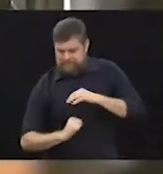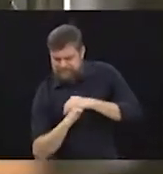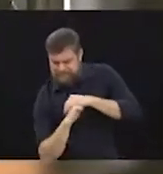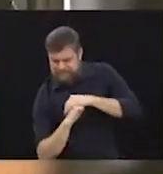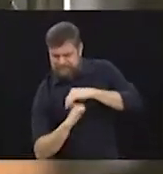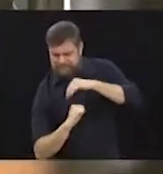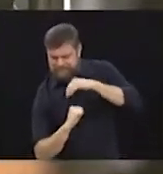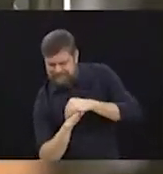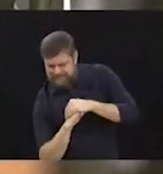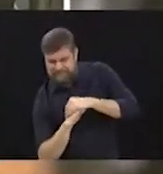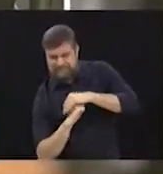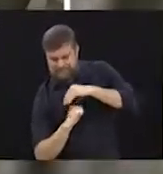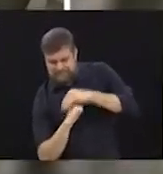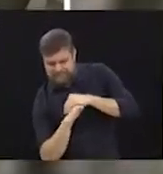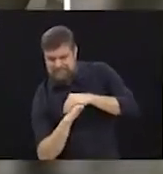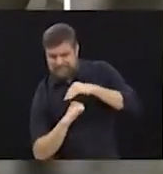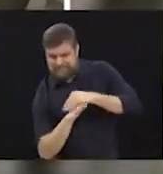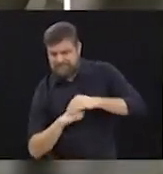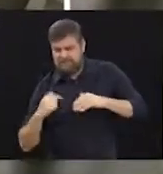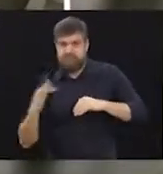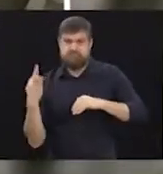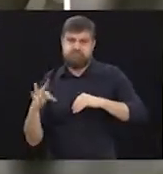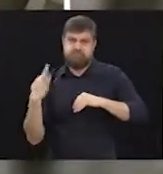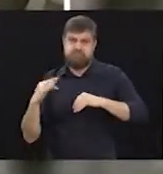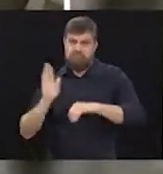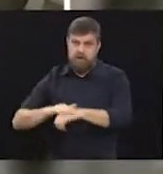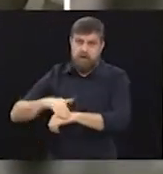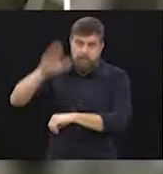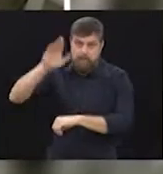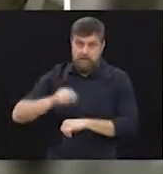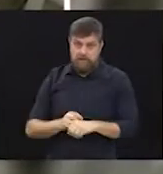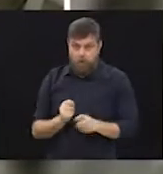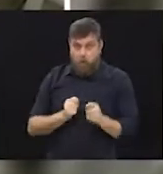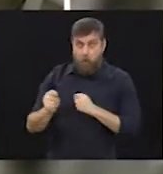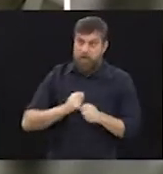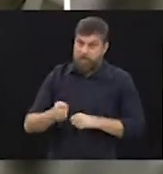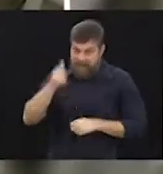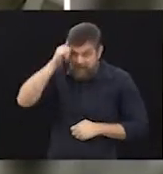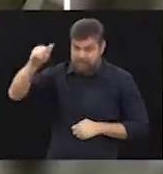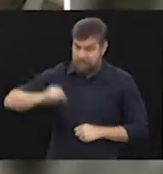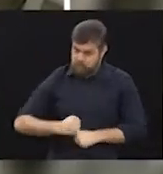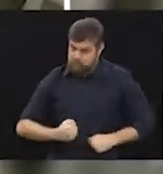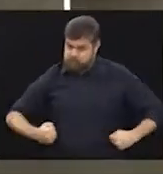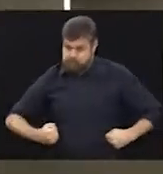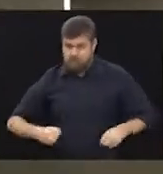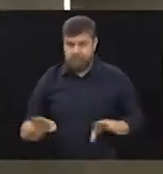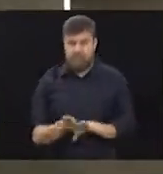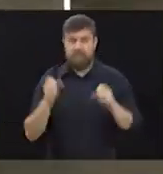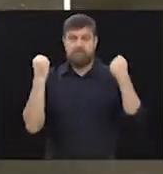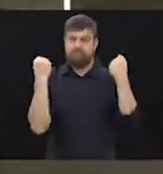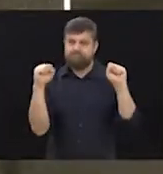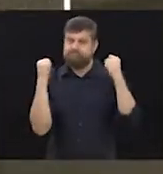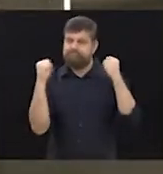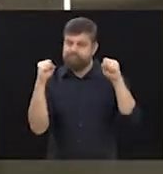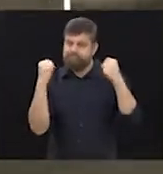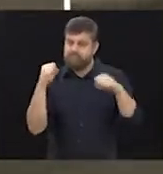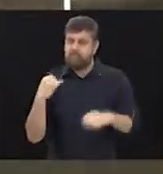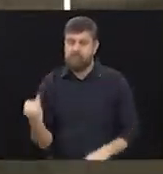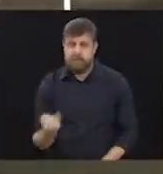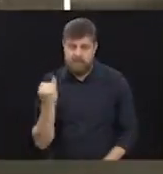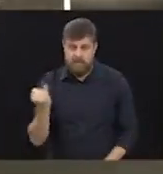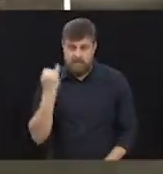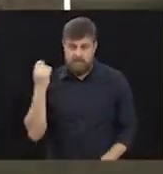uma carga de necessária para aquela articulação. Então, tem que controlar o peso. a atividade física também é bem importante,